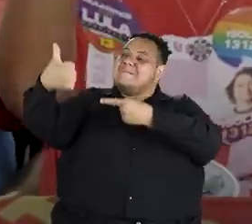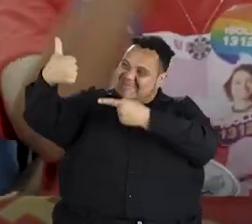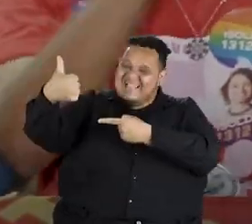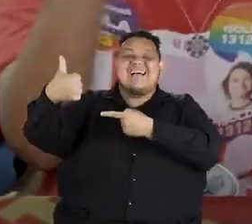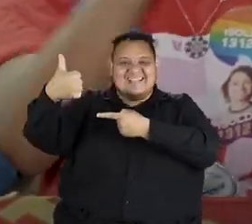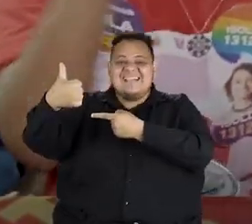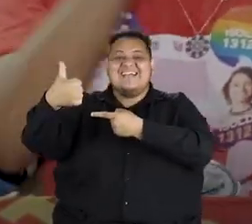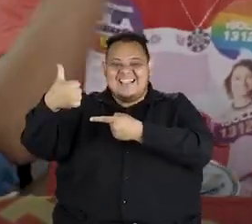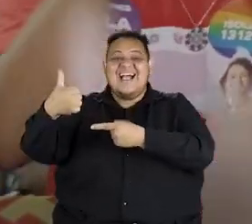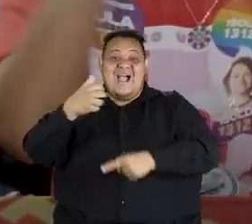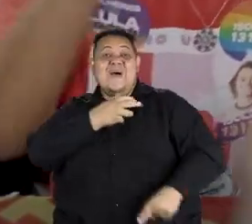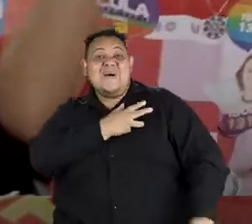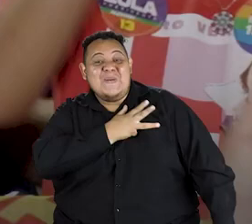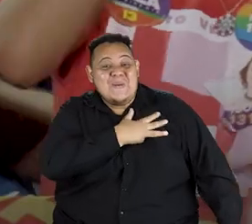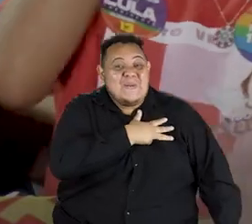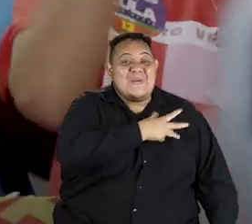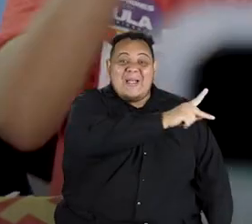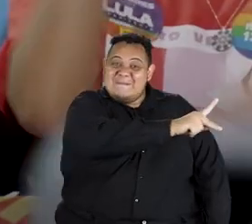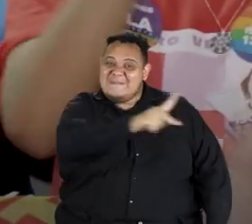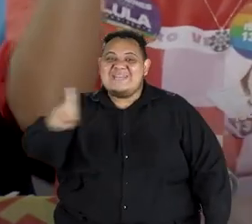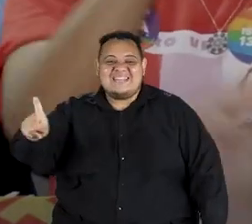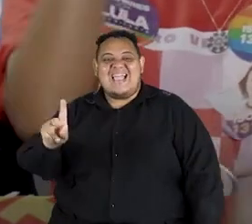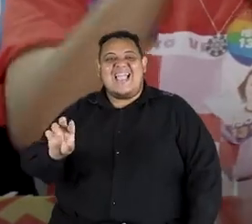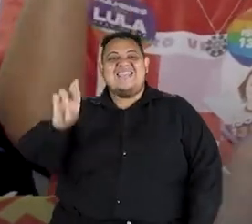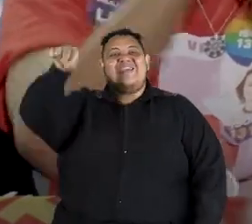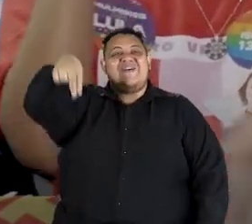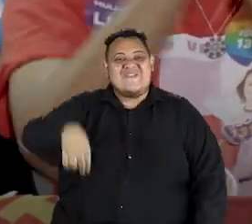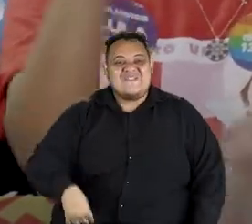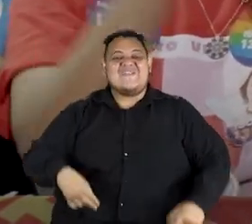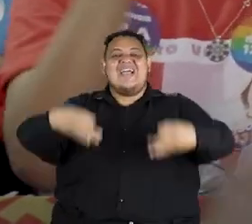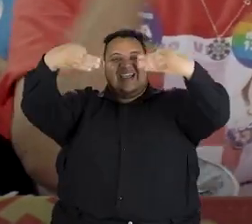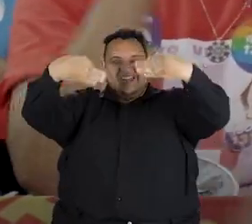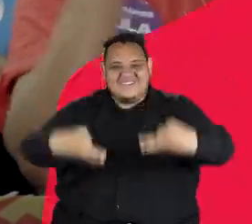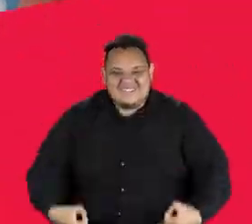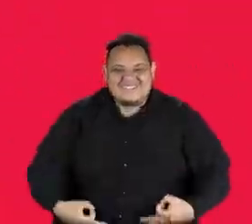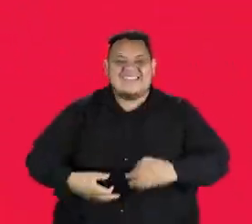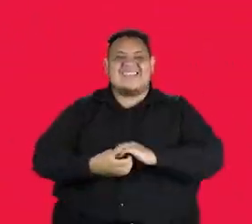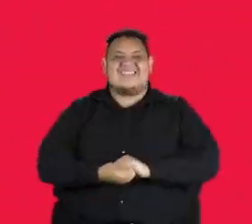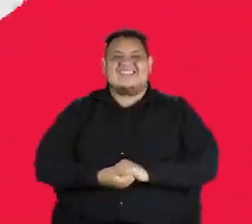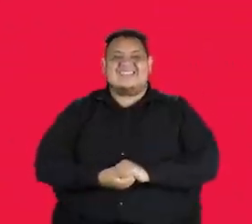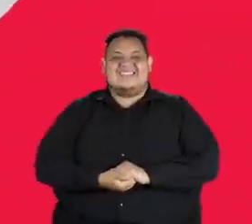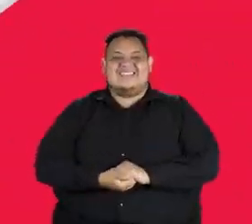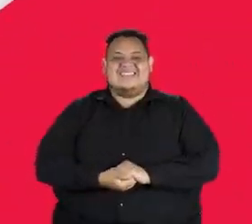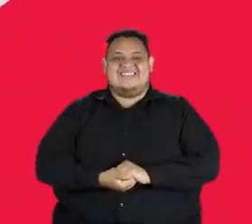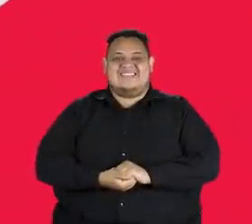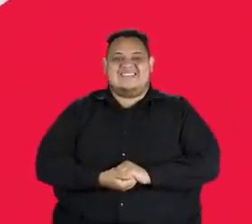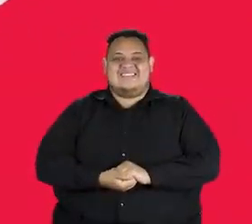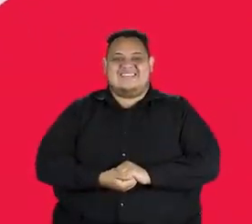Já no primeiro turno, Lula presidente e o RN no rumo certo!